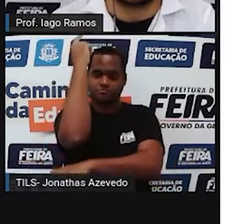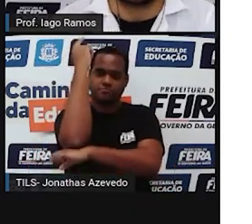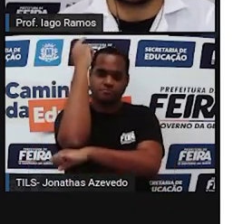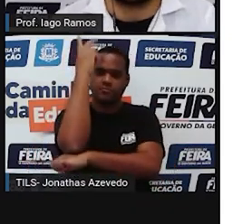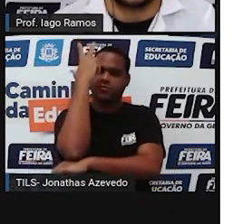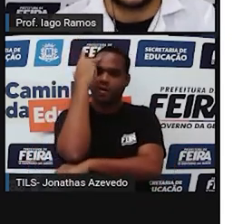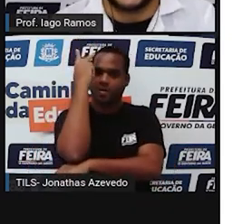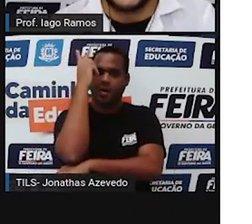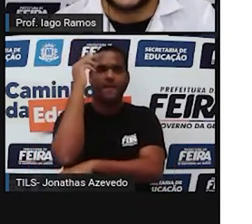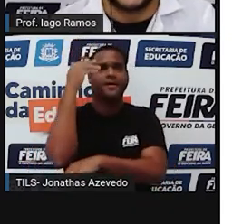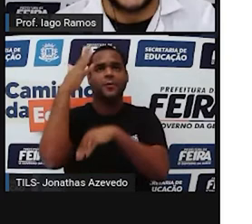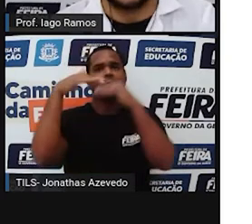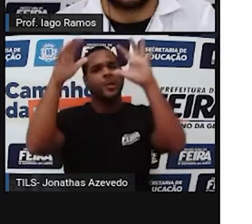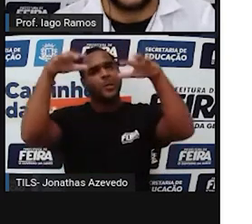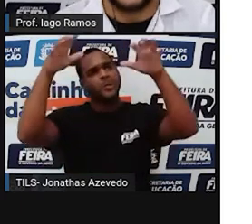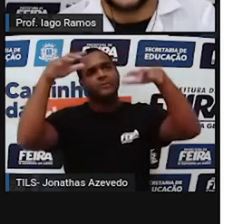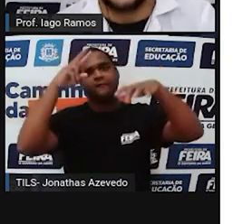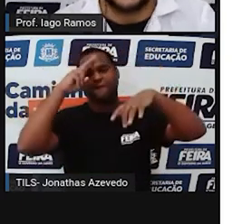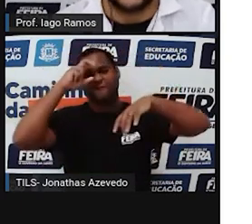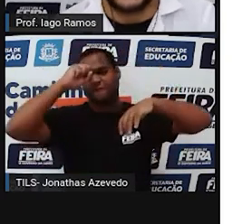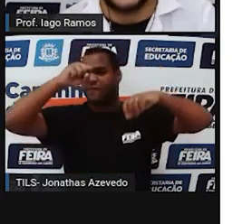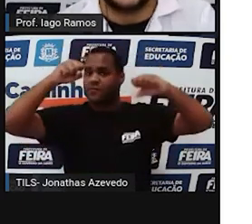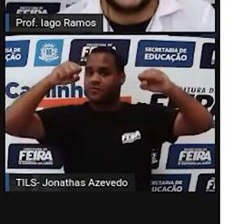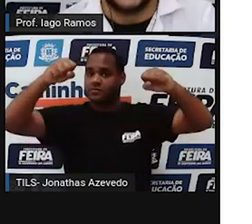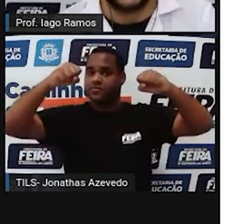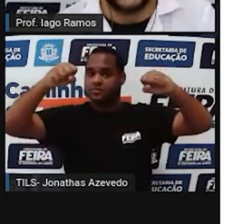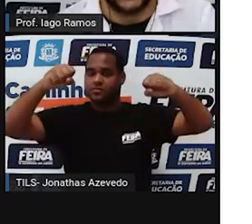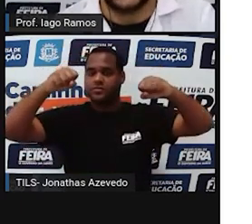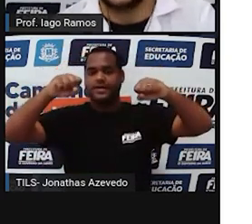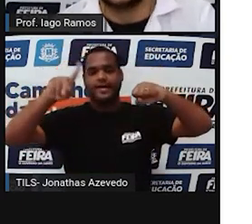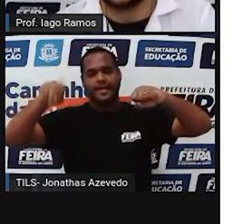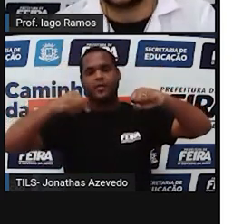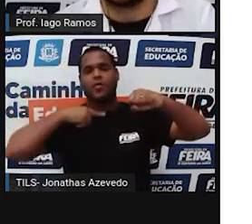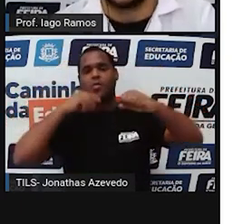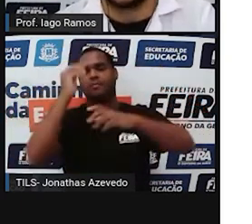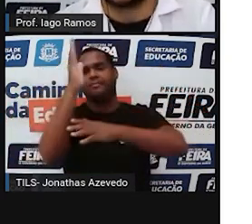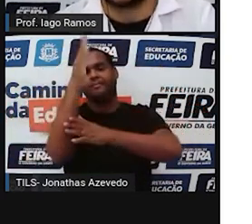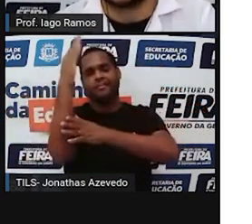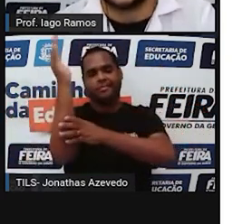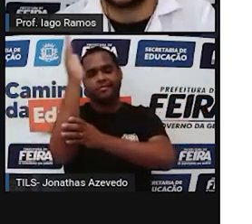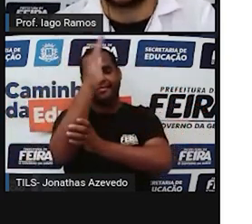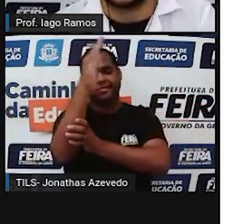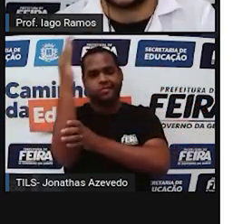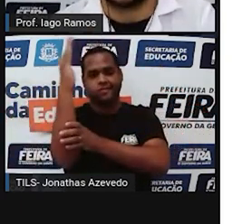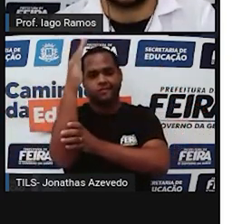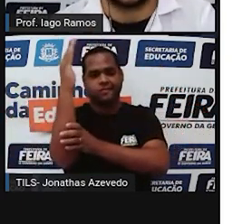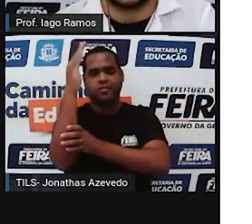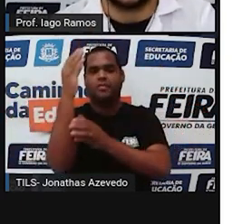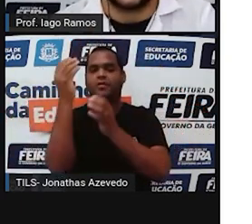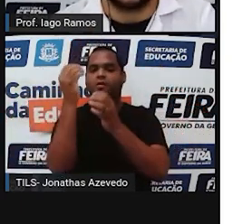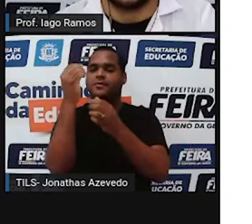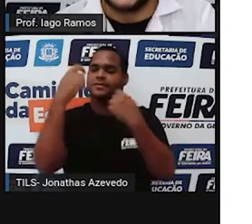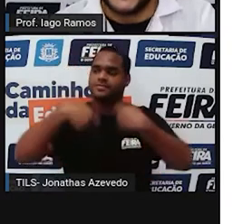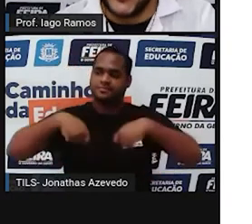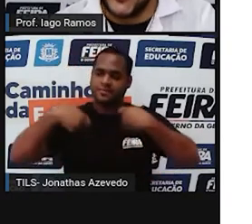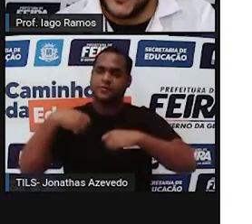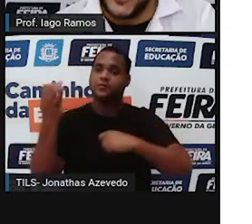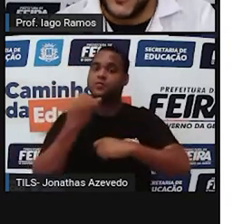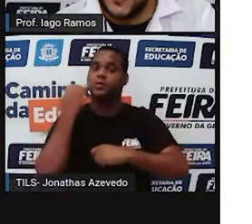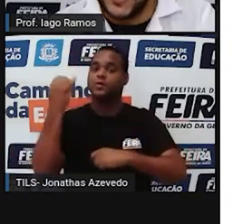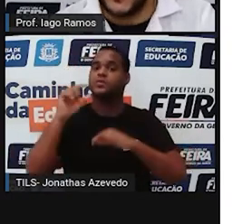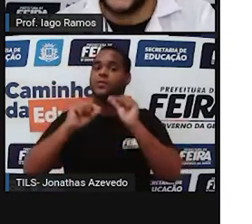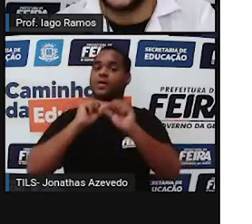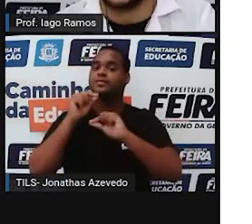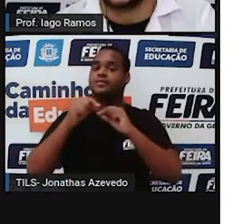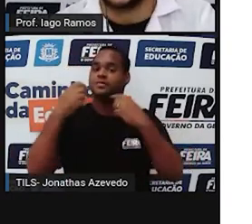depois dessa tempestade o poste ficou aí meio solto foi precisado foi precisou